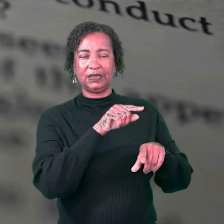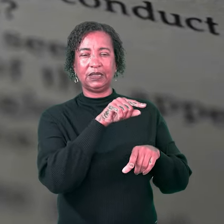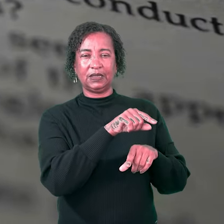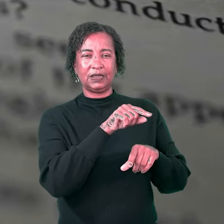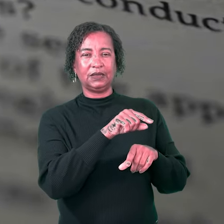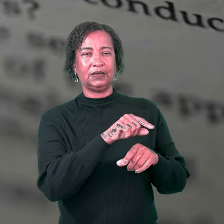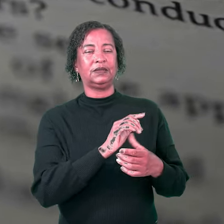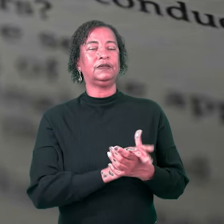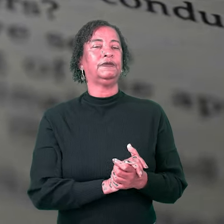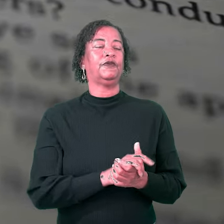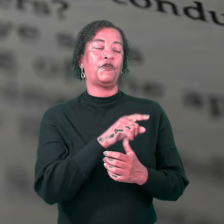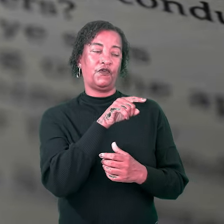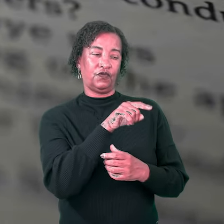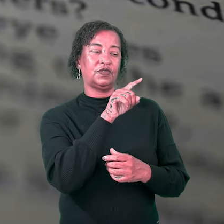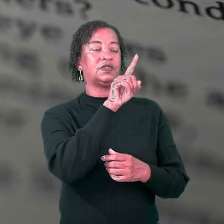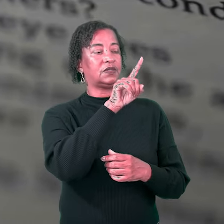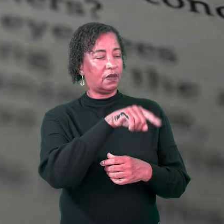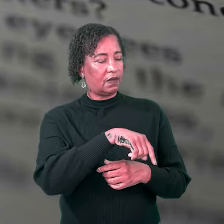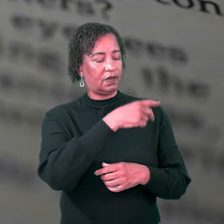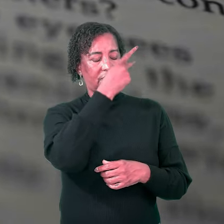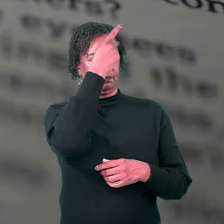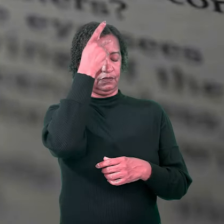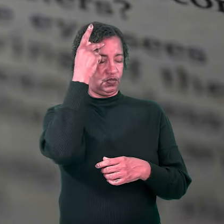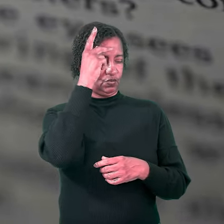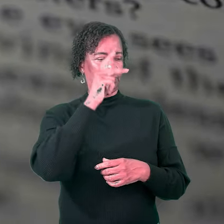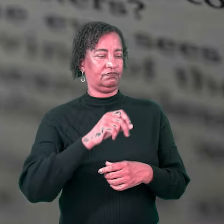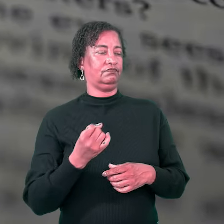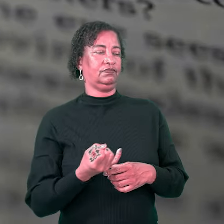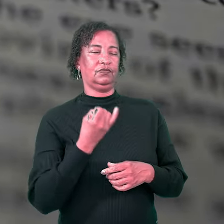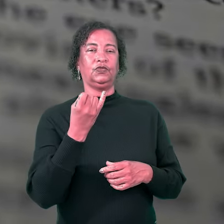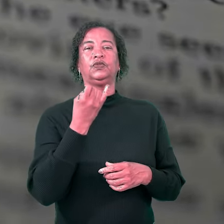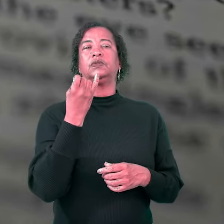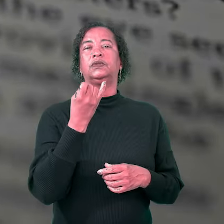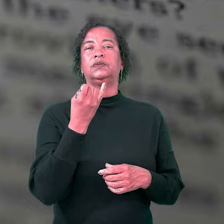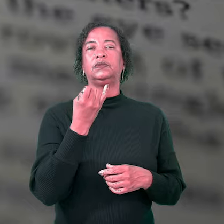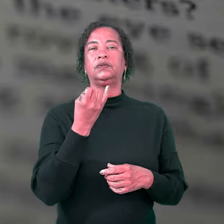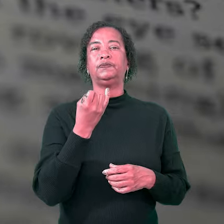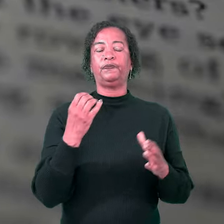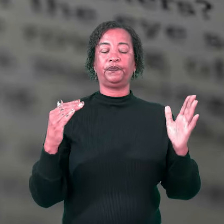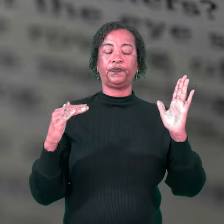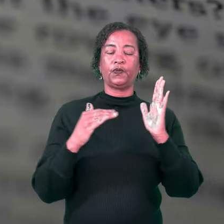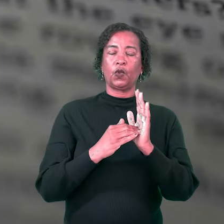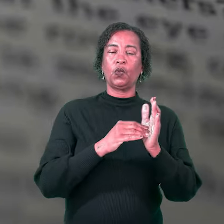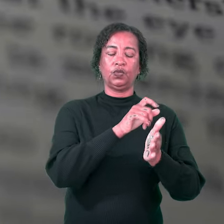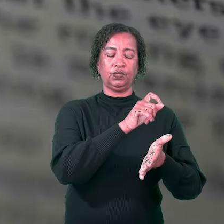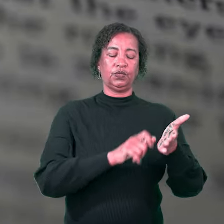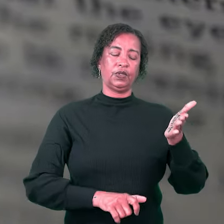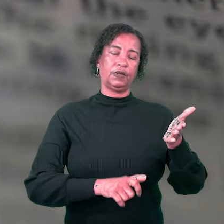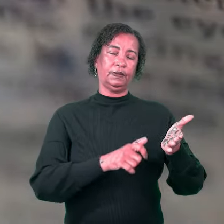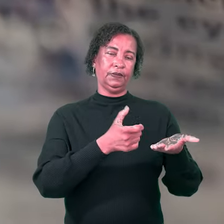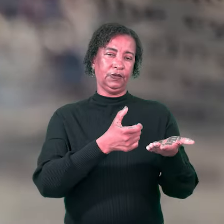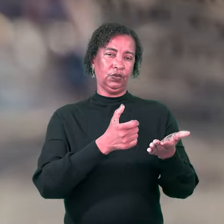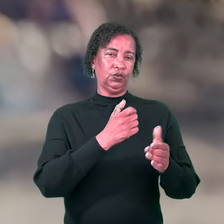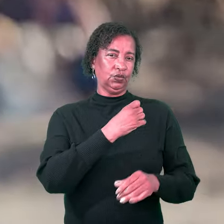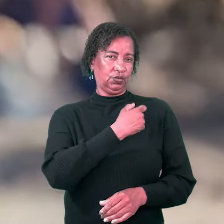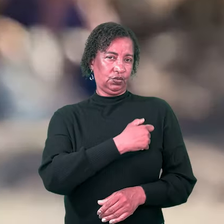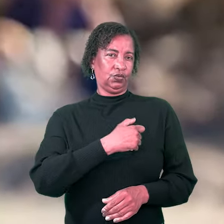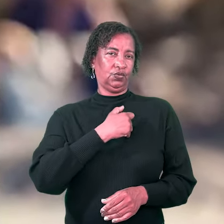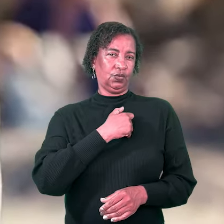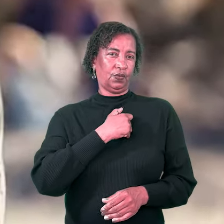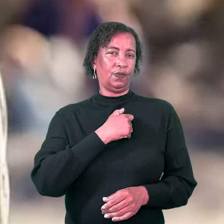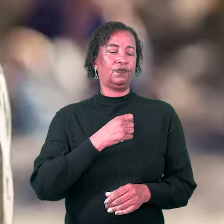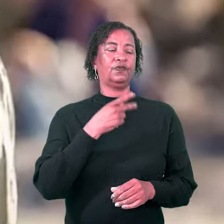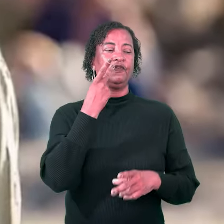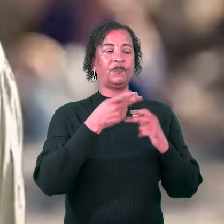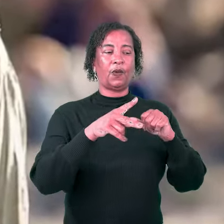Pedro, você é alguém. Lemos esse diálogo no último capítulo do Evangelho de João. Pedro,